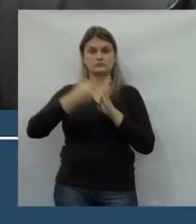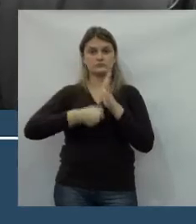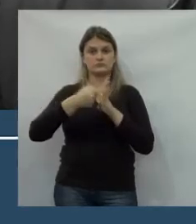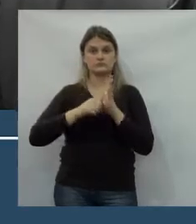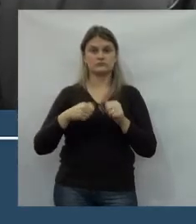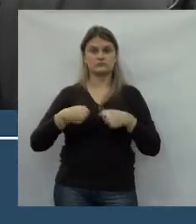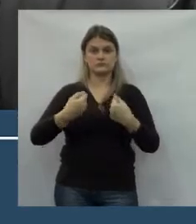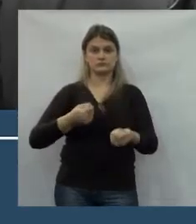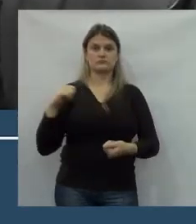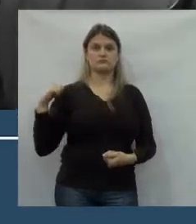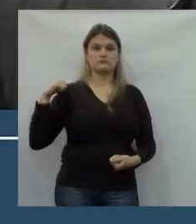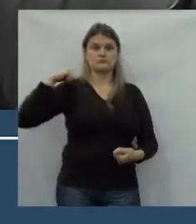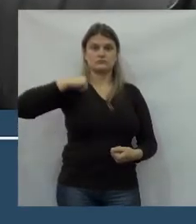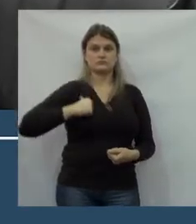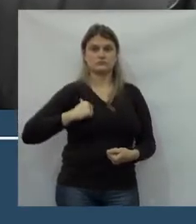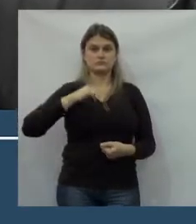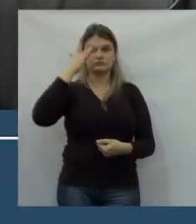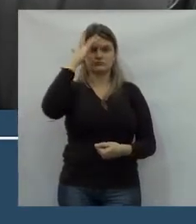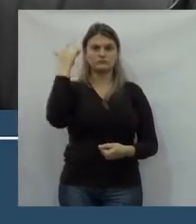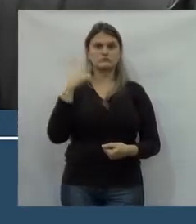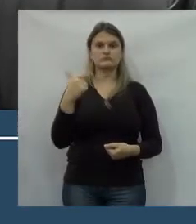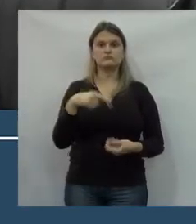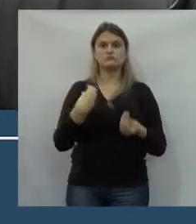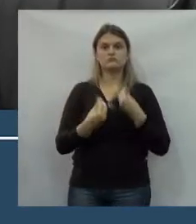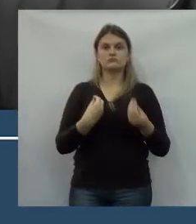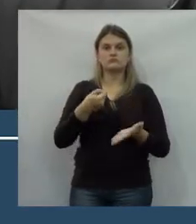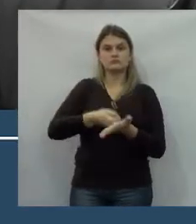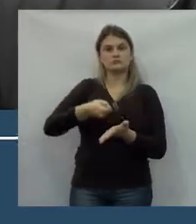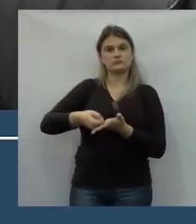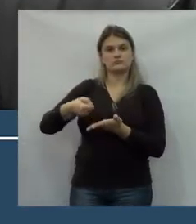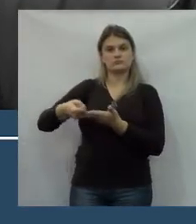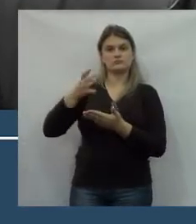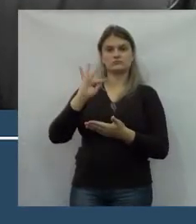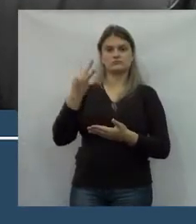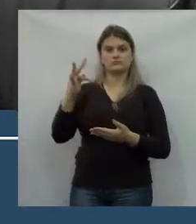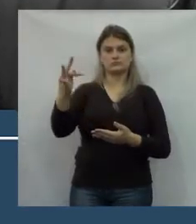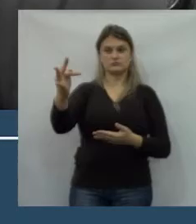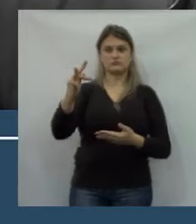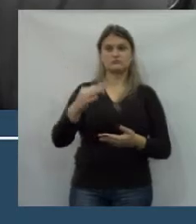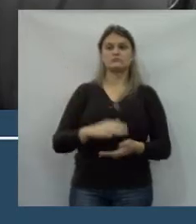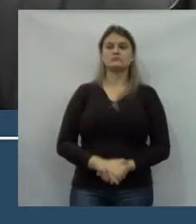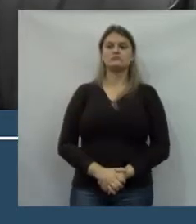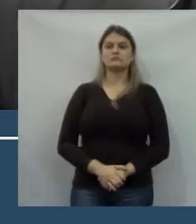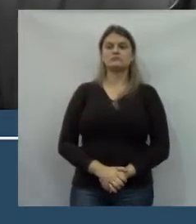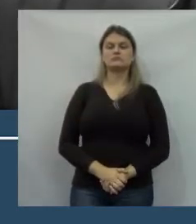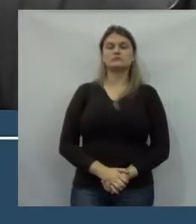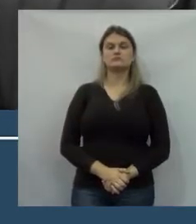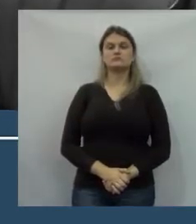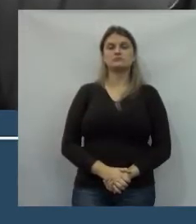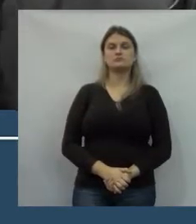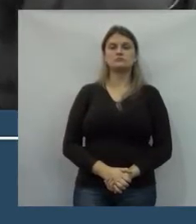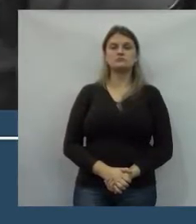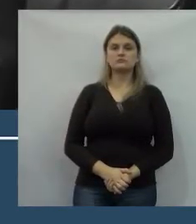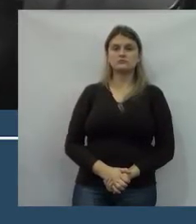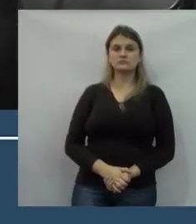de bolsas para pessoas que, infelizmente, não têm condições de quitar suas mensalidades.